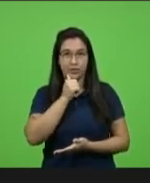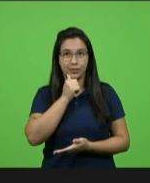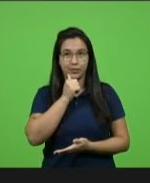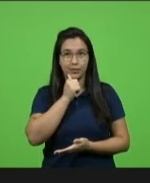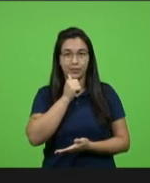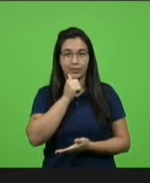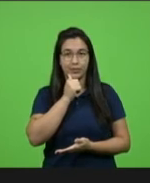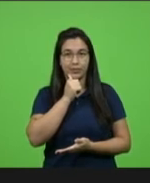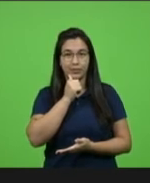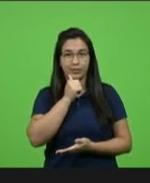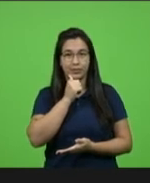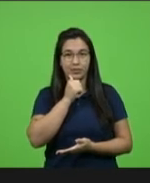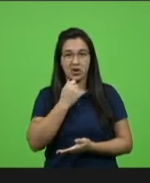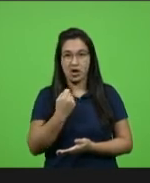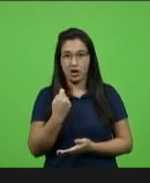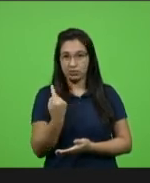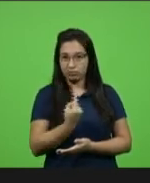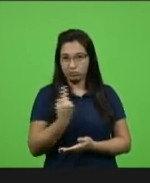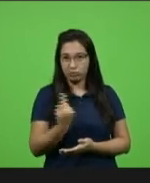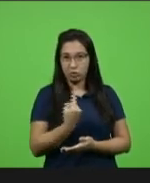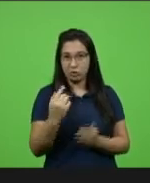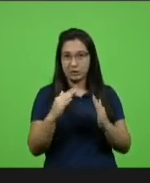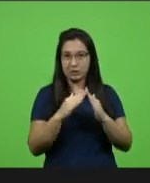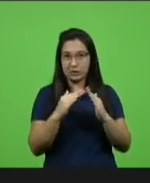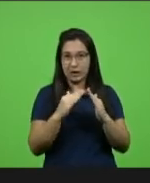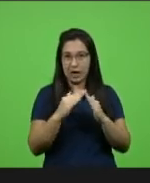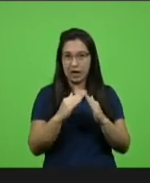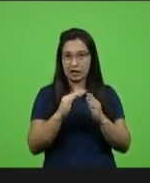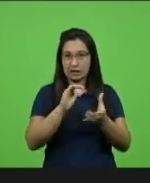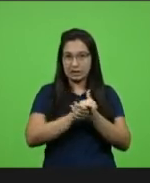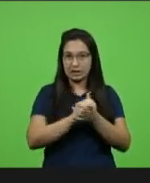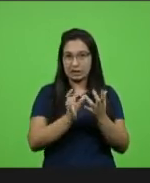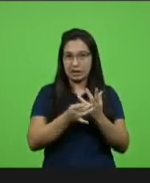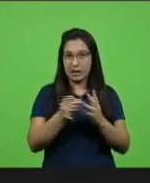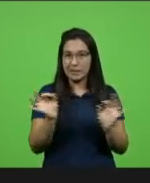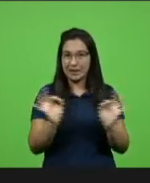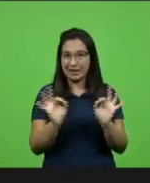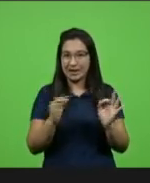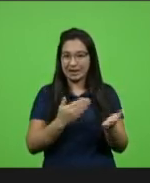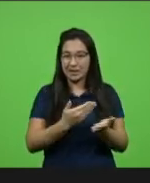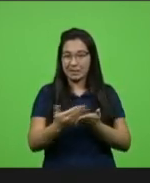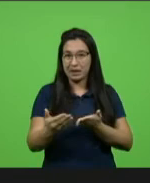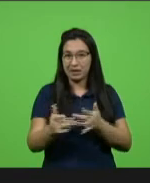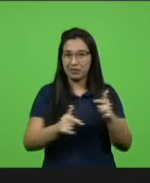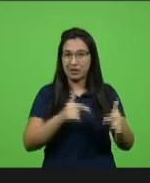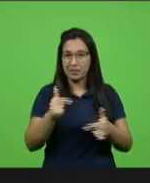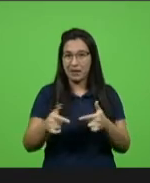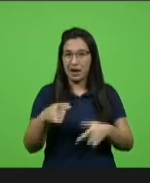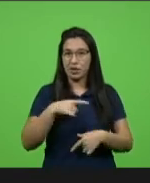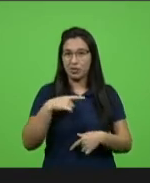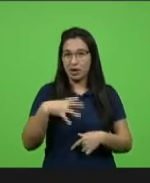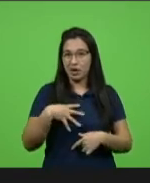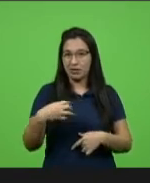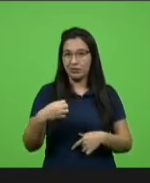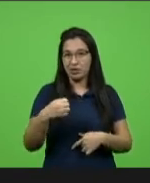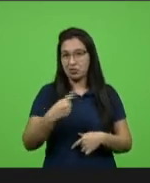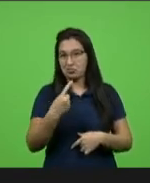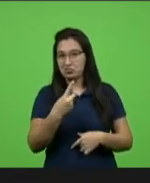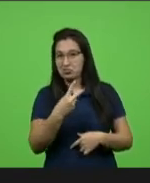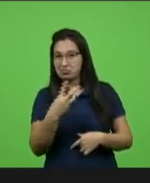são só em casa não tem marido que não tem nada que perder emprego tem dois três filhos coloca aí também